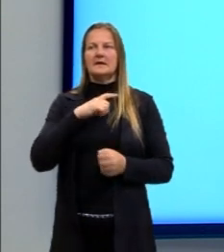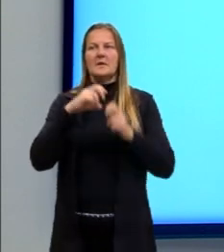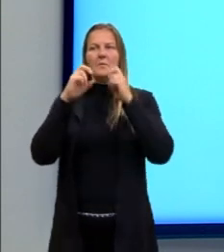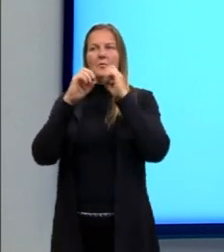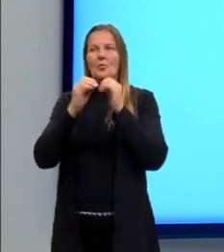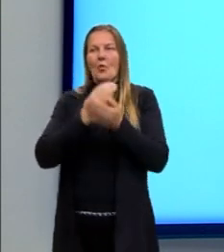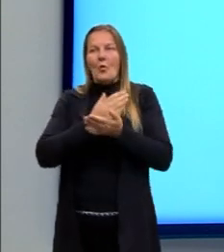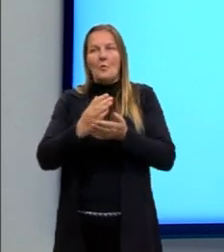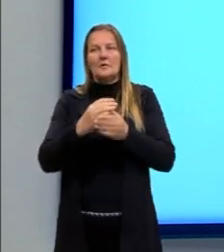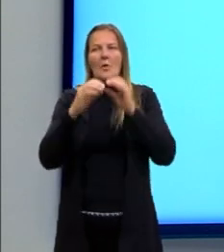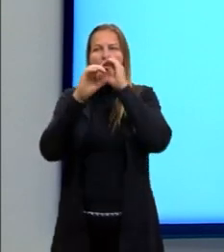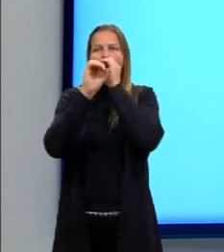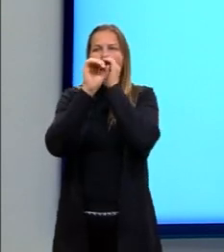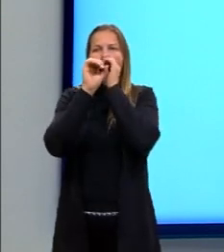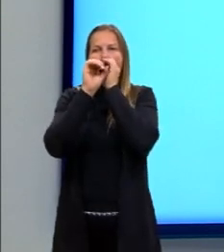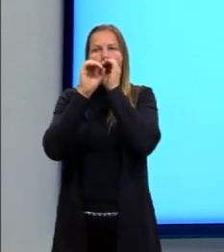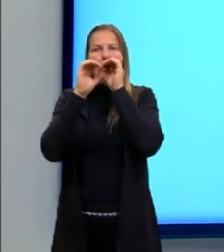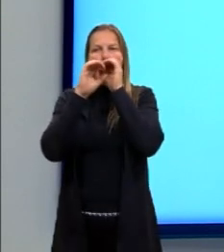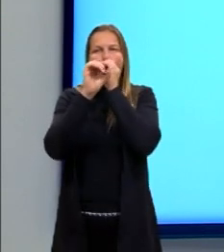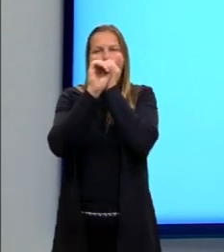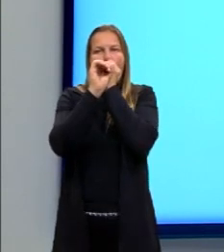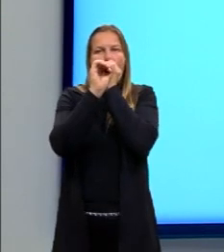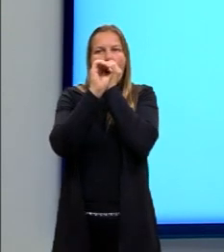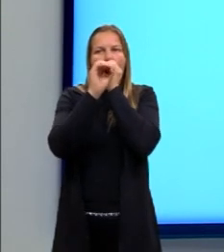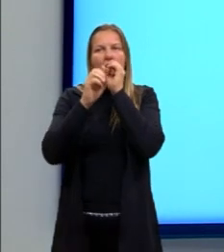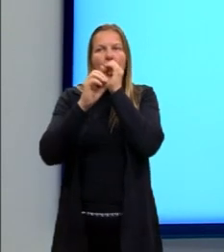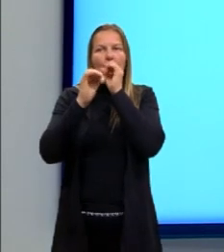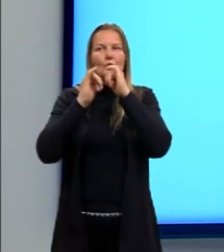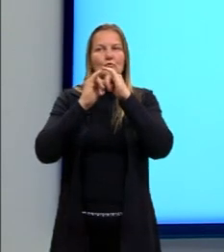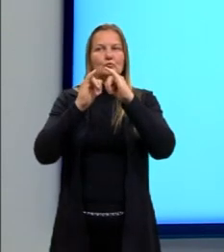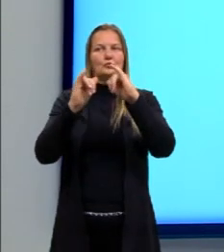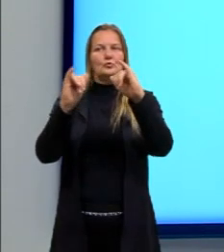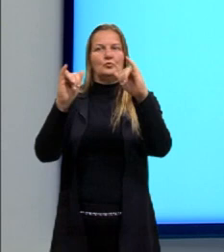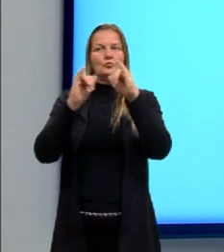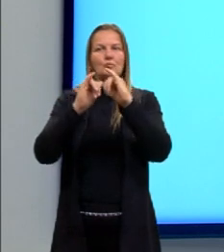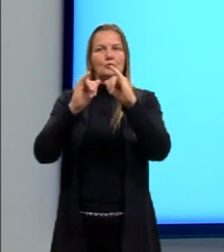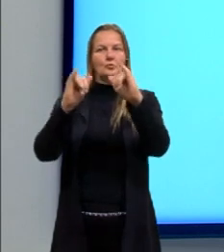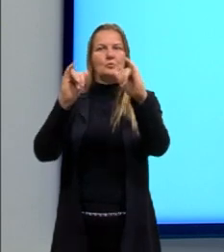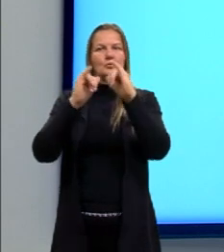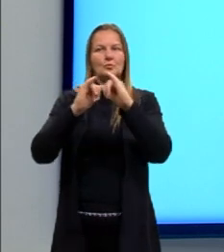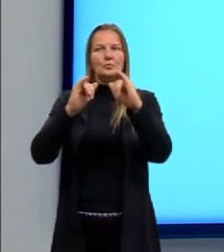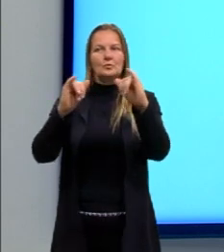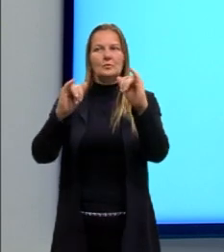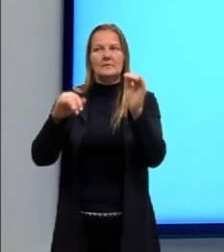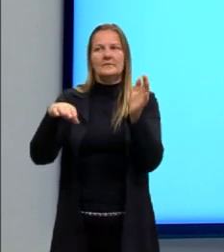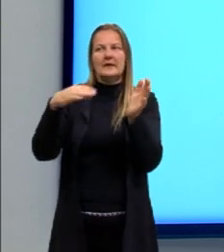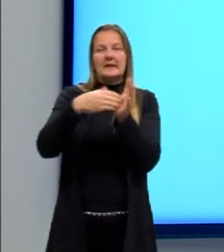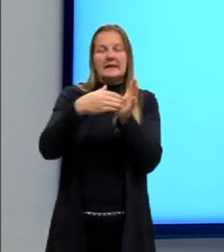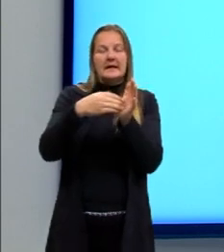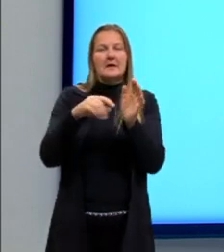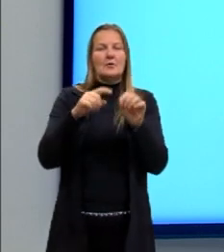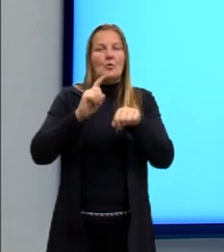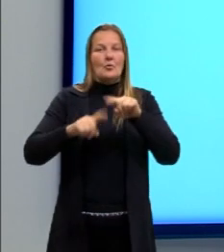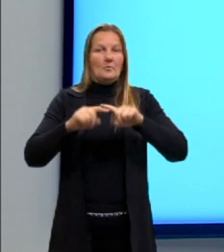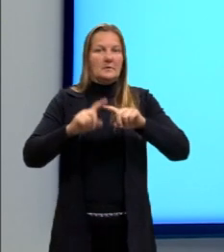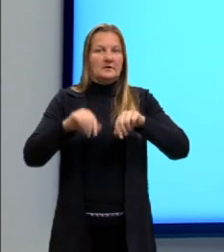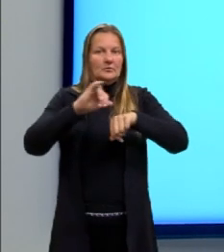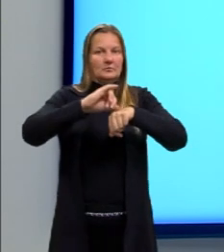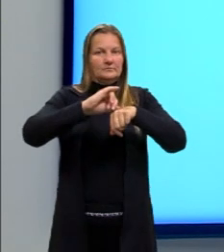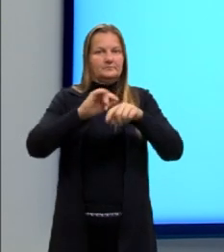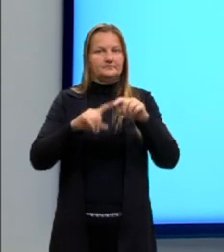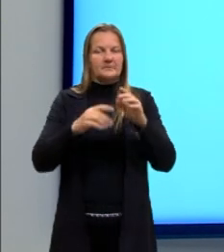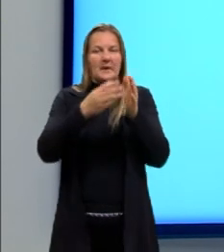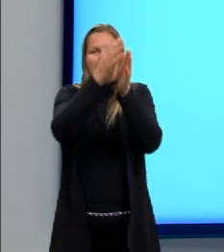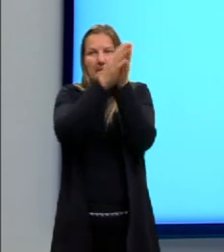pode ser um alto-falante, ele vai então emitir as ondas. E aqui chegou até um determinado objeto, pode ser uma